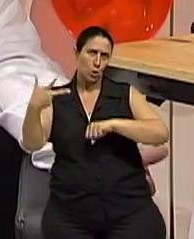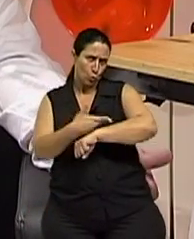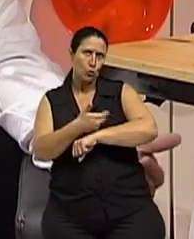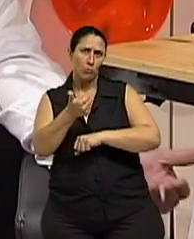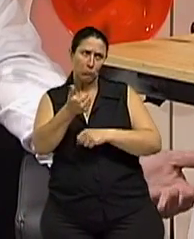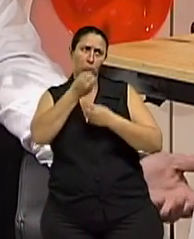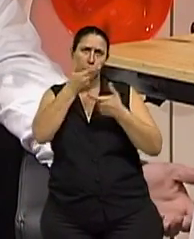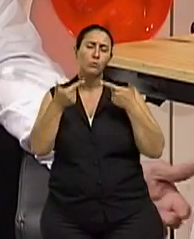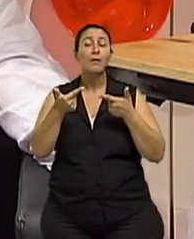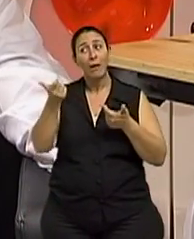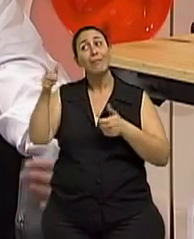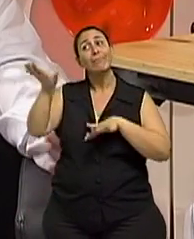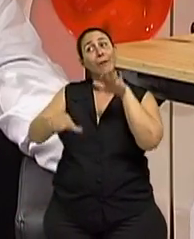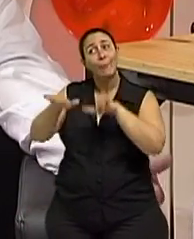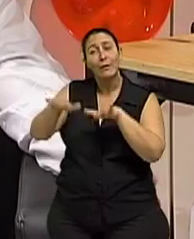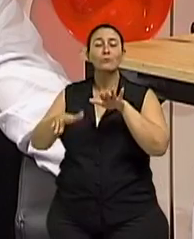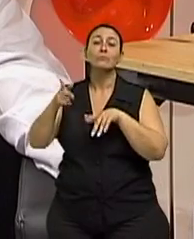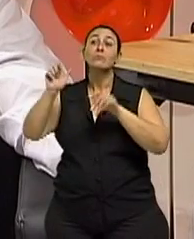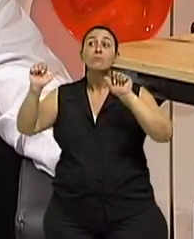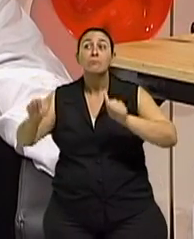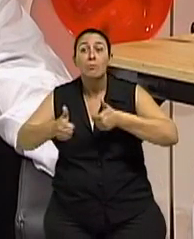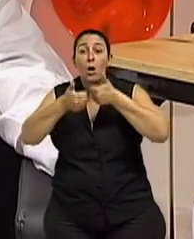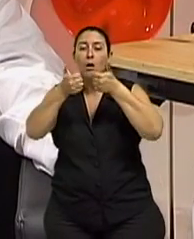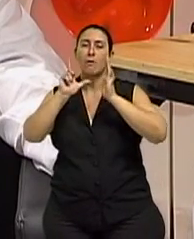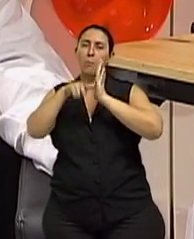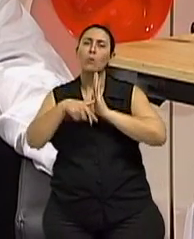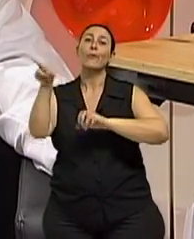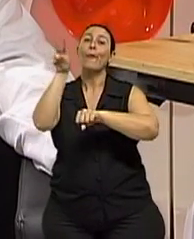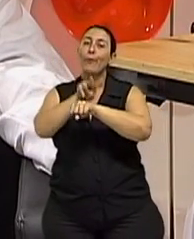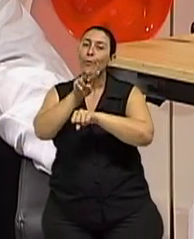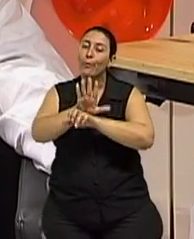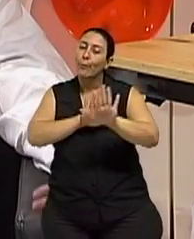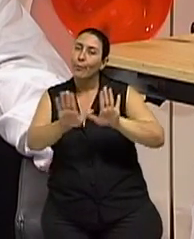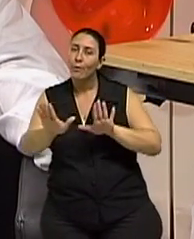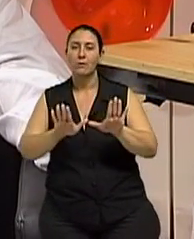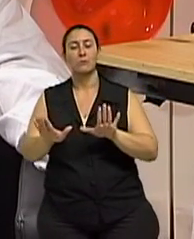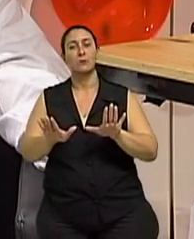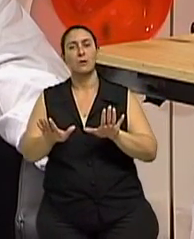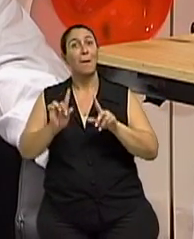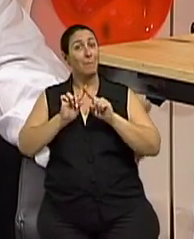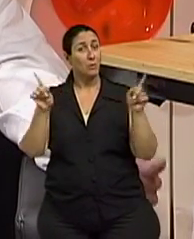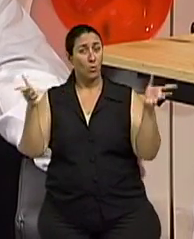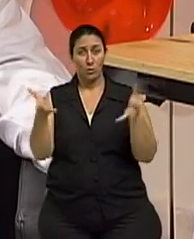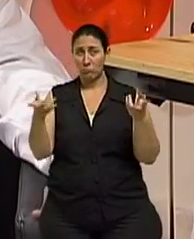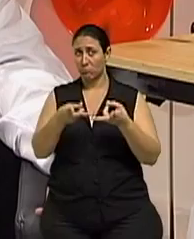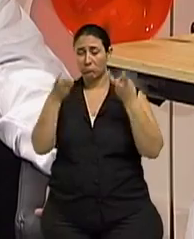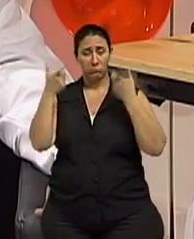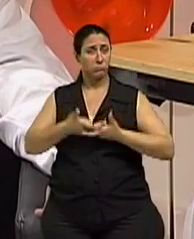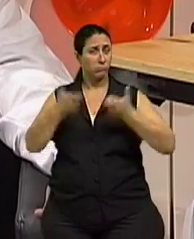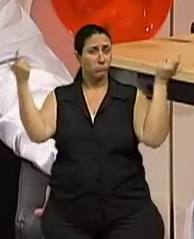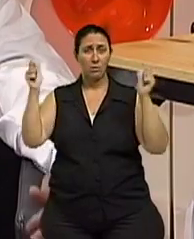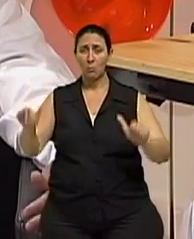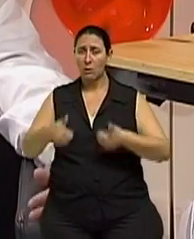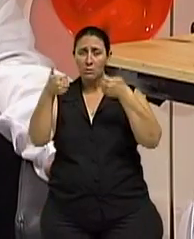depender também da recuperação pós-operatória, dos cuidados, né? Mas hoje o índice de sucesso e de recuperação é